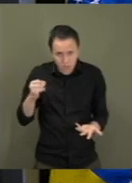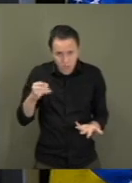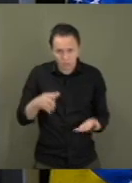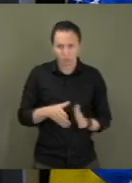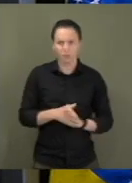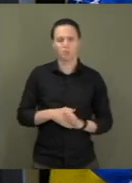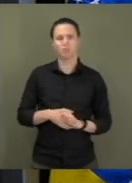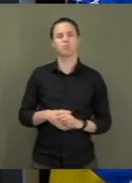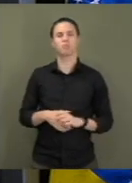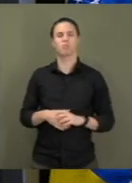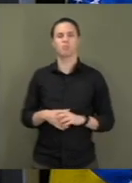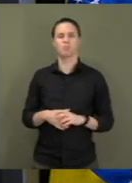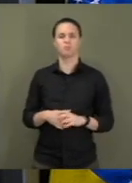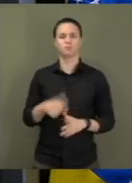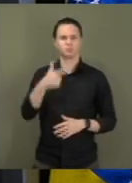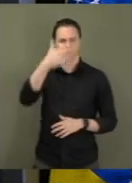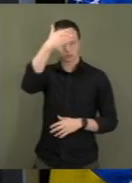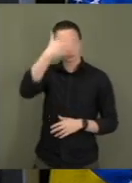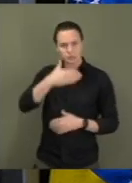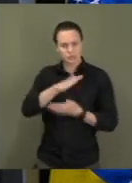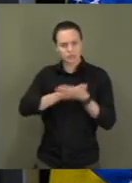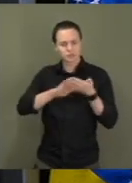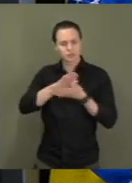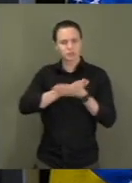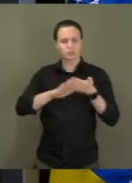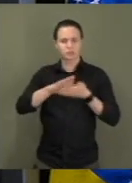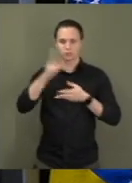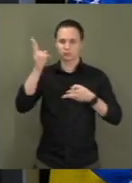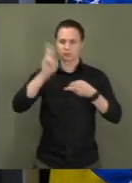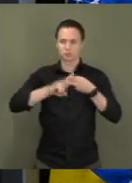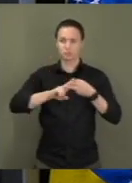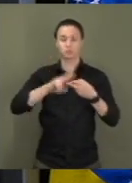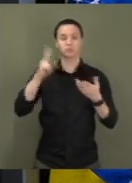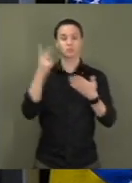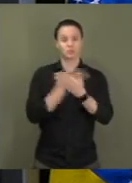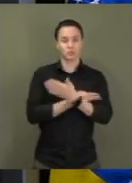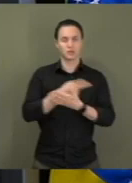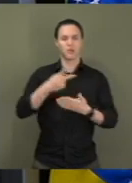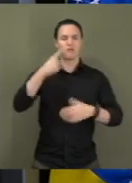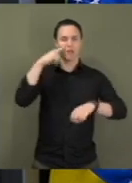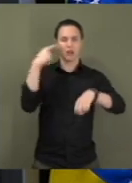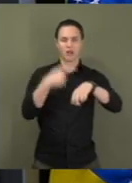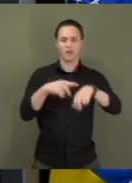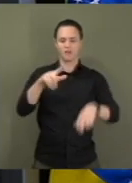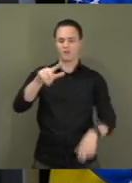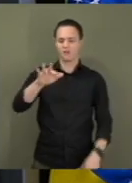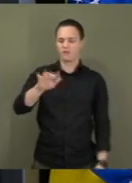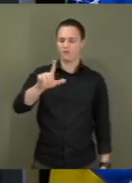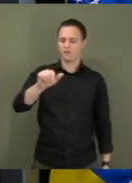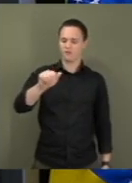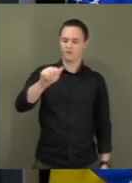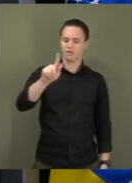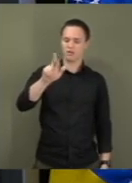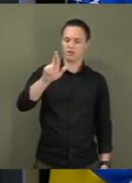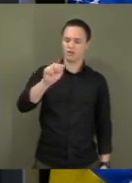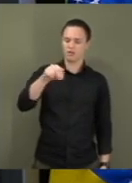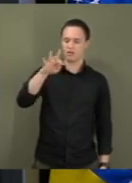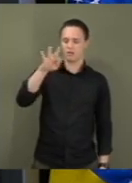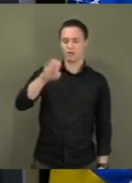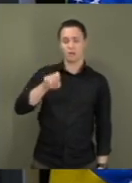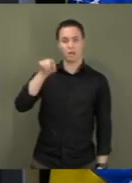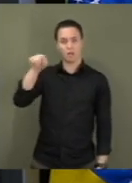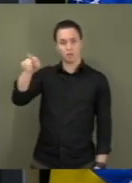Nenhuma materialidade existente nas prisões efetuadas em flagrante, lá no QG do Exército.